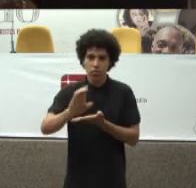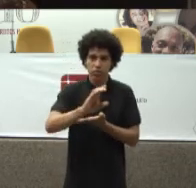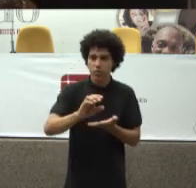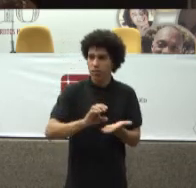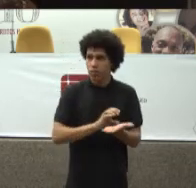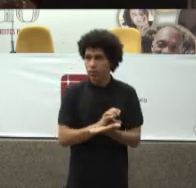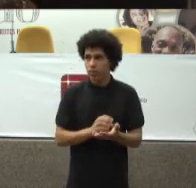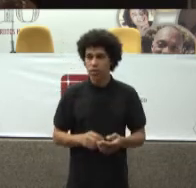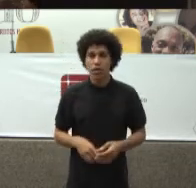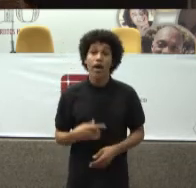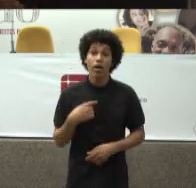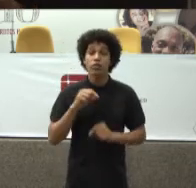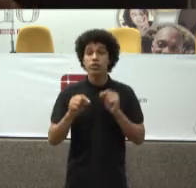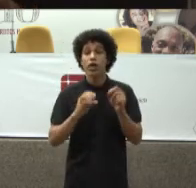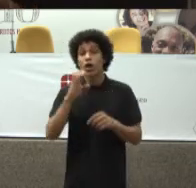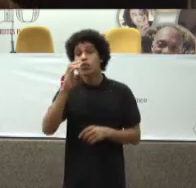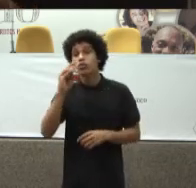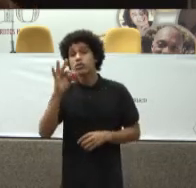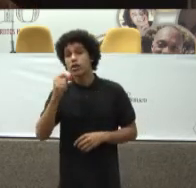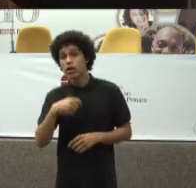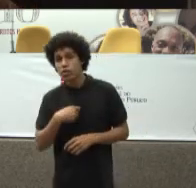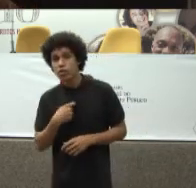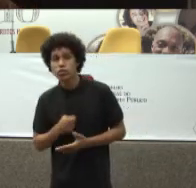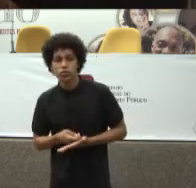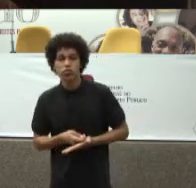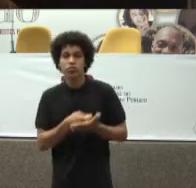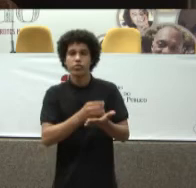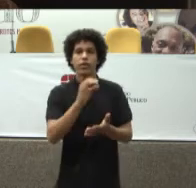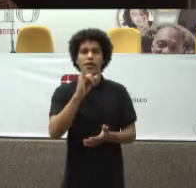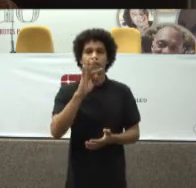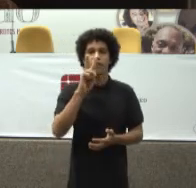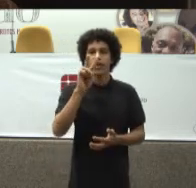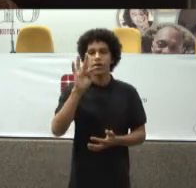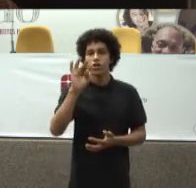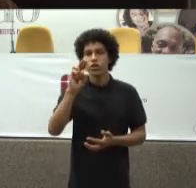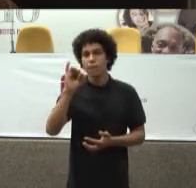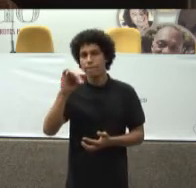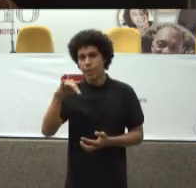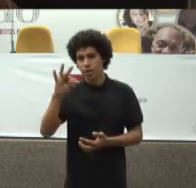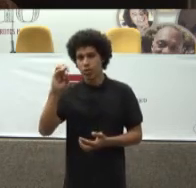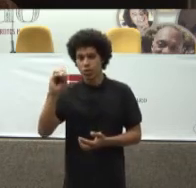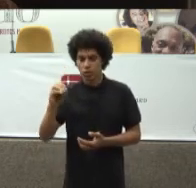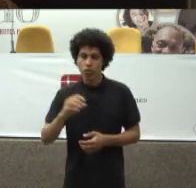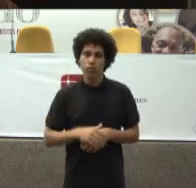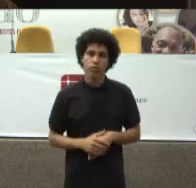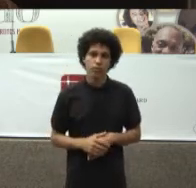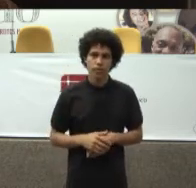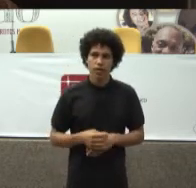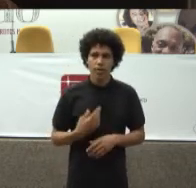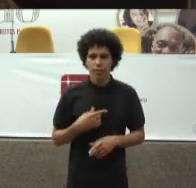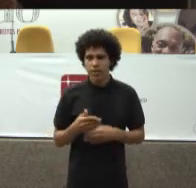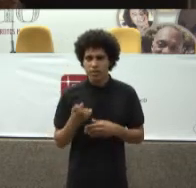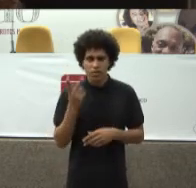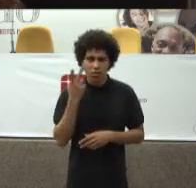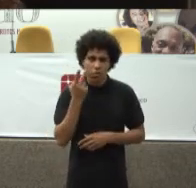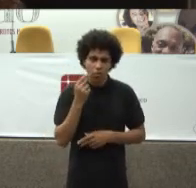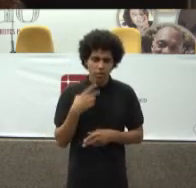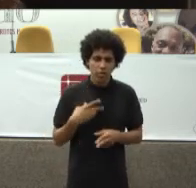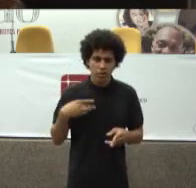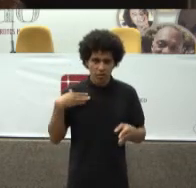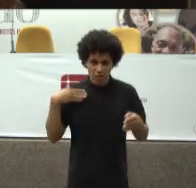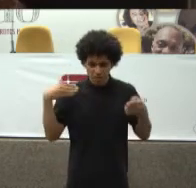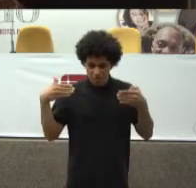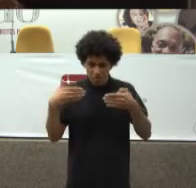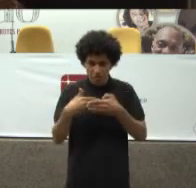custeio E o de Investimento Não é Mas realmente Nós vivíamos Fechando Muito Para